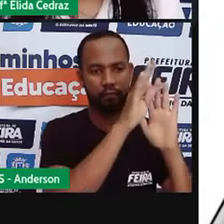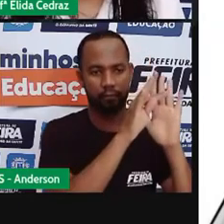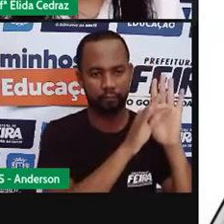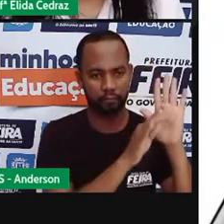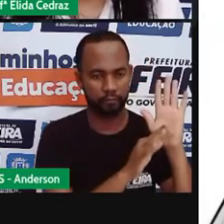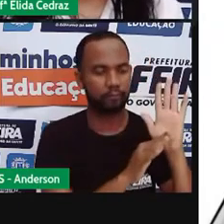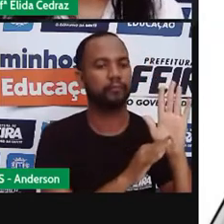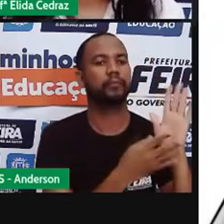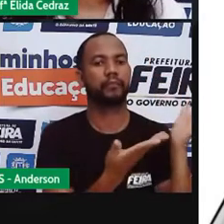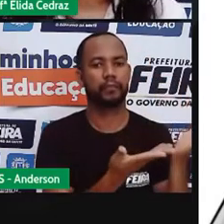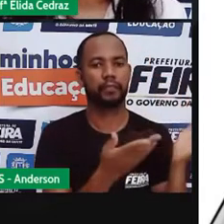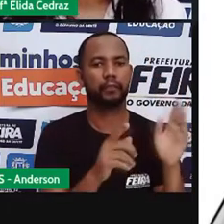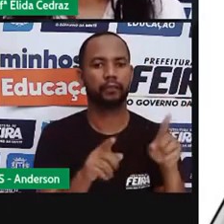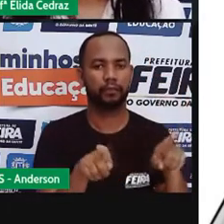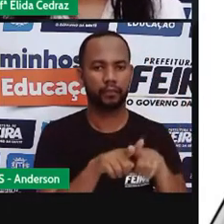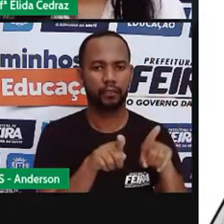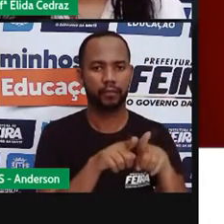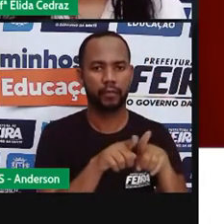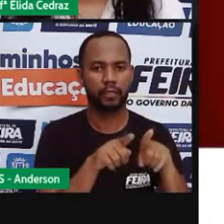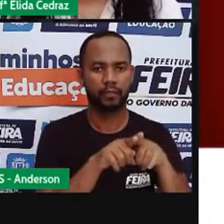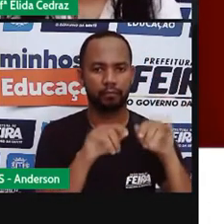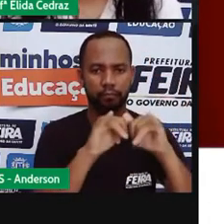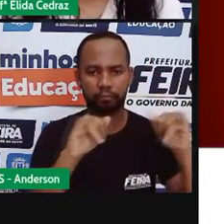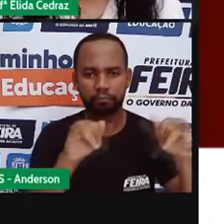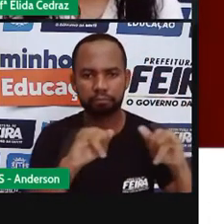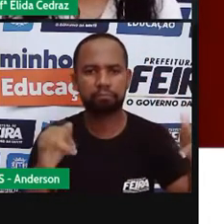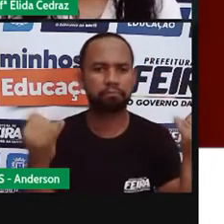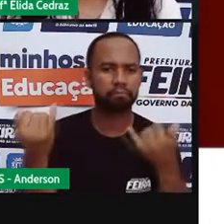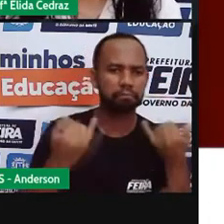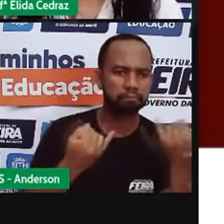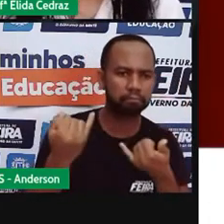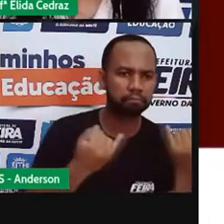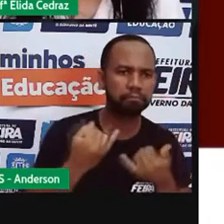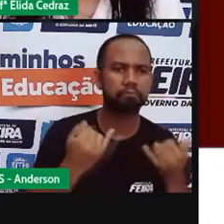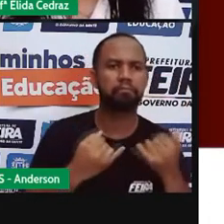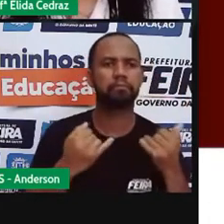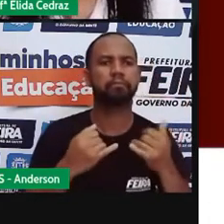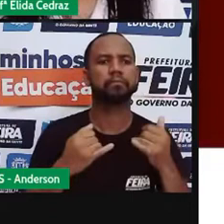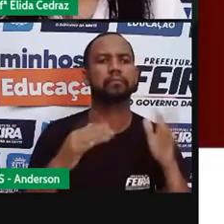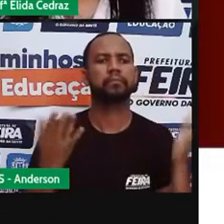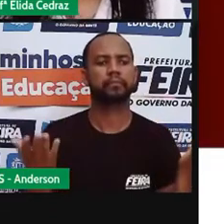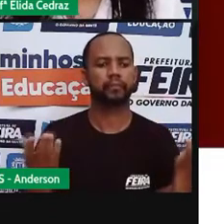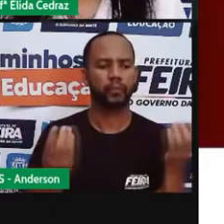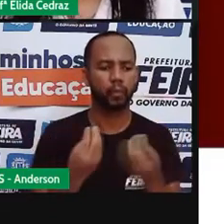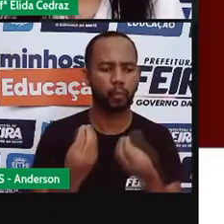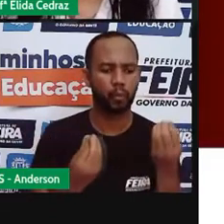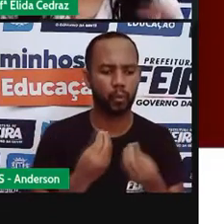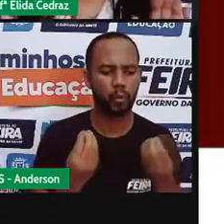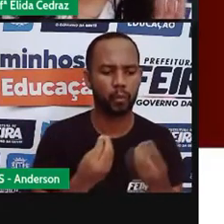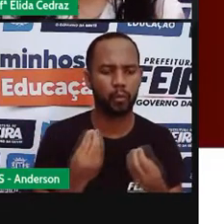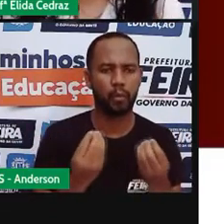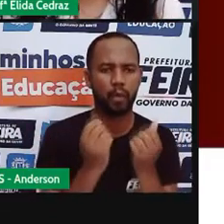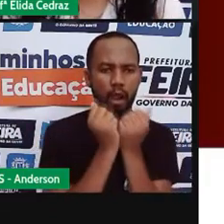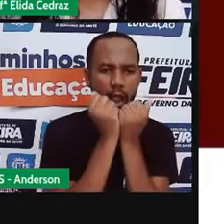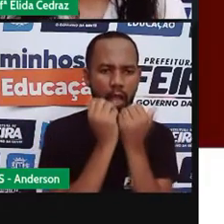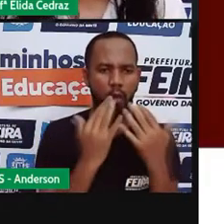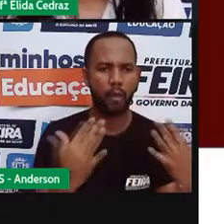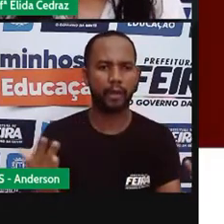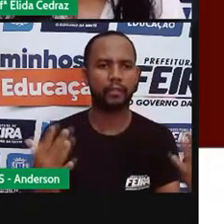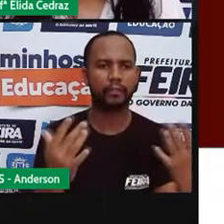instrucionais, informativos e publicitários. Os tipos de linguagem verbal,